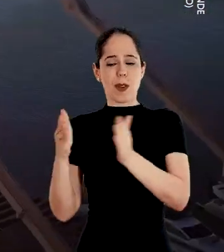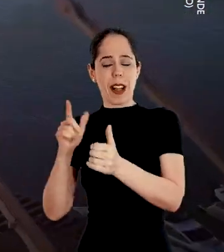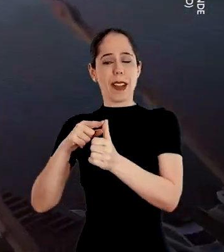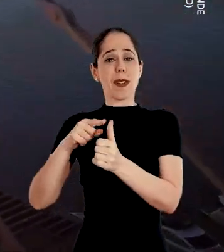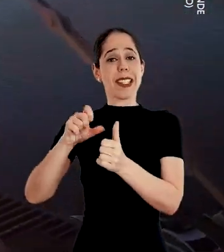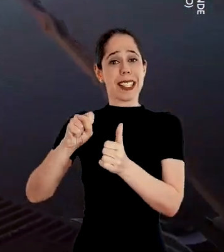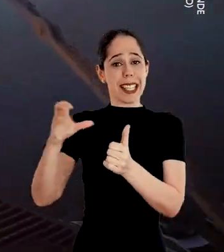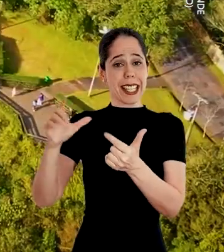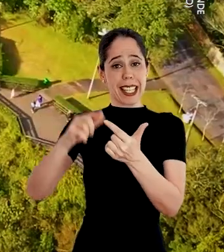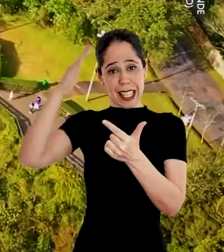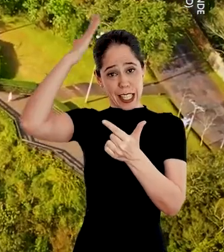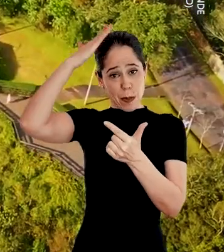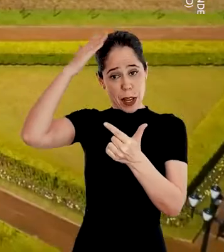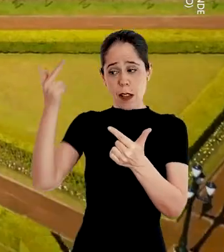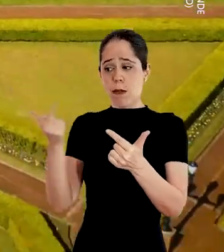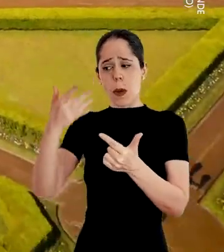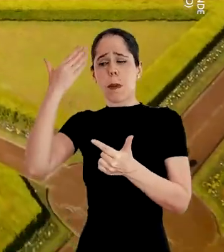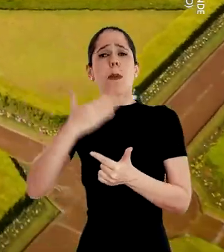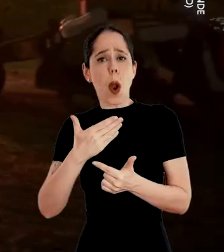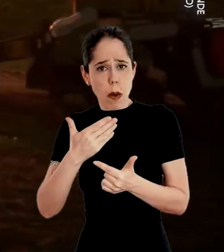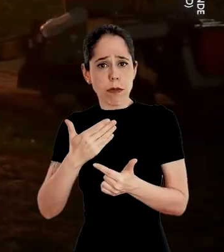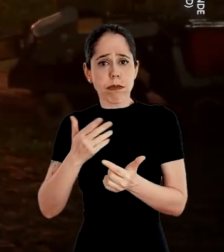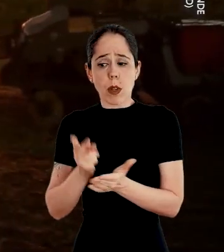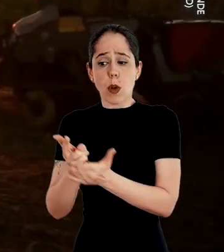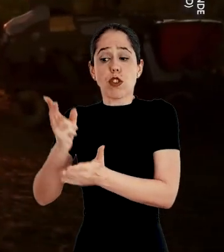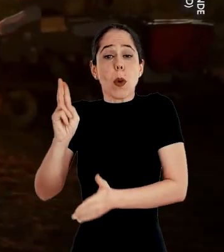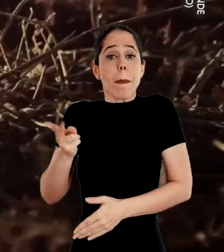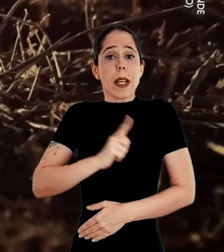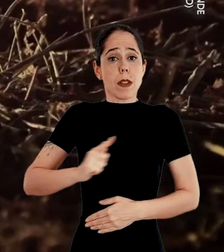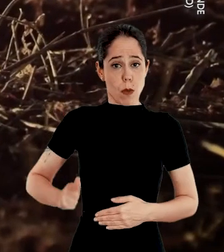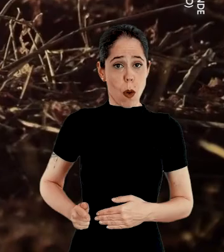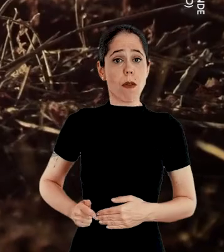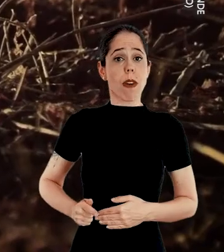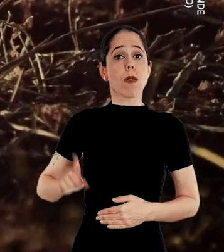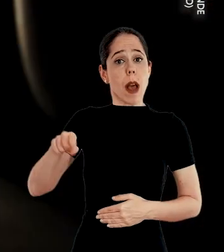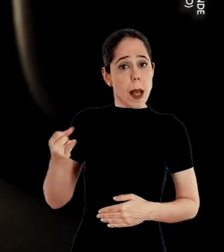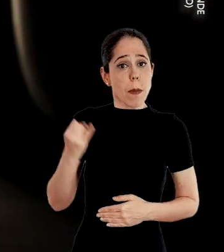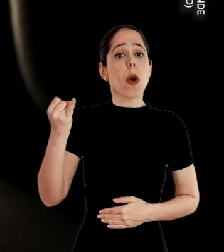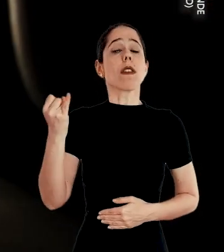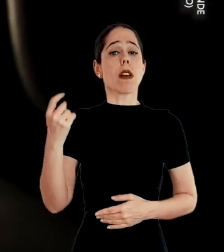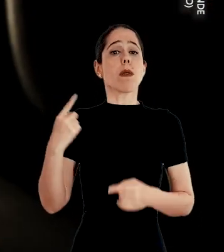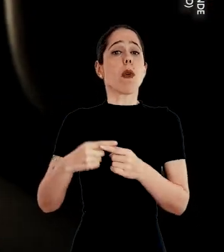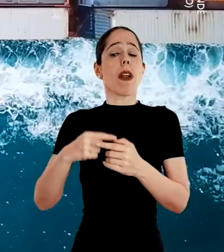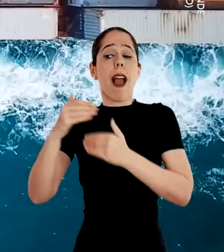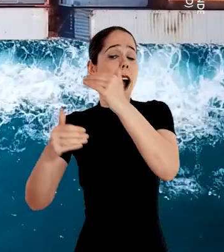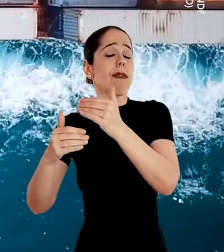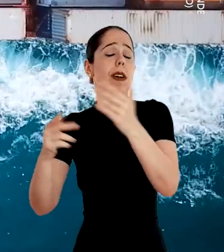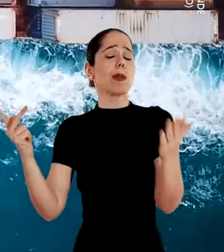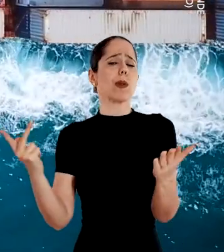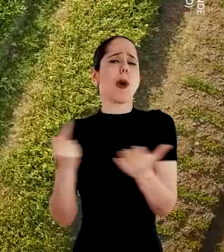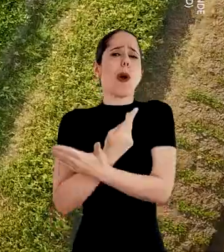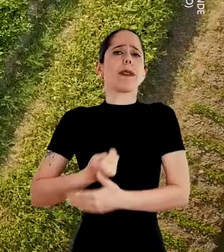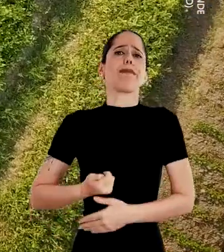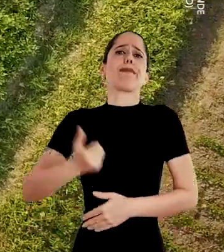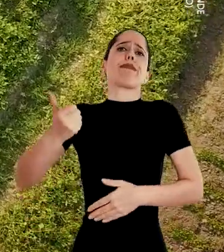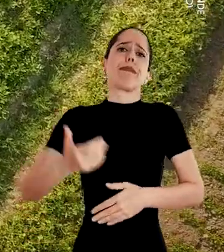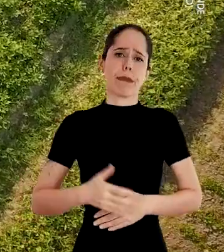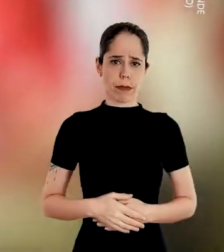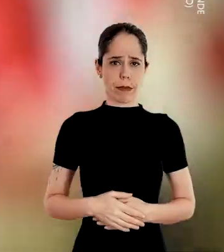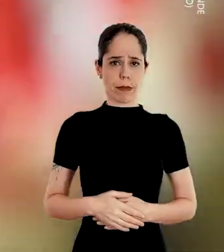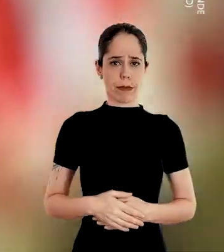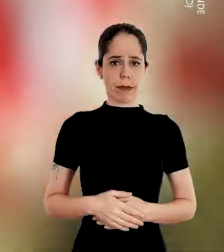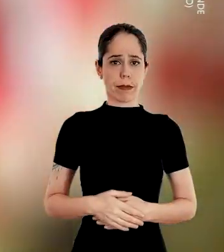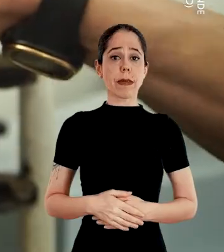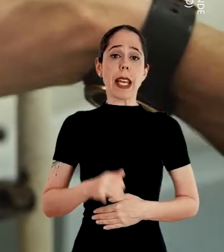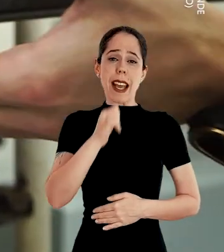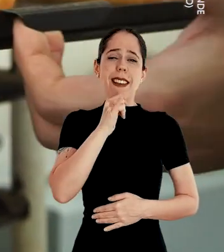lado, Santa Catarina e Paraná comprovam. A continuidade dos governos é importante porque os avanços não surgem de uma